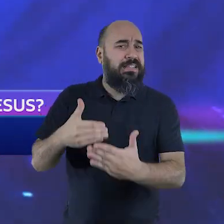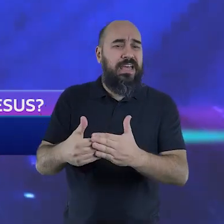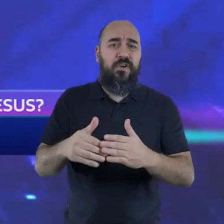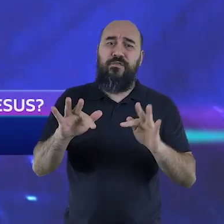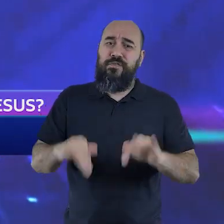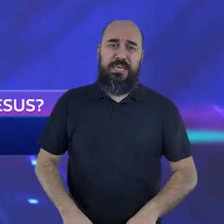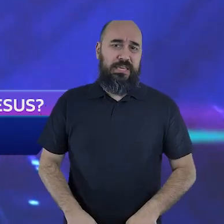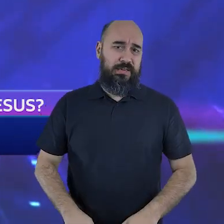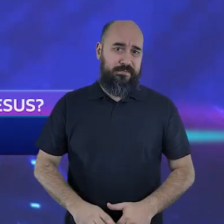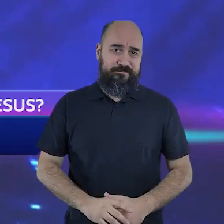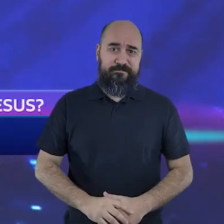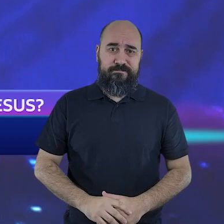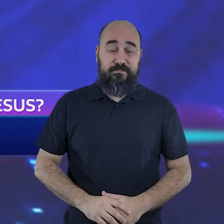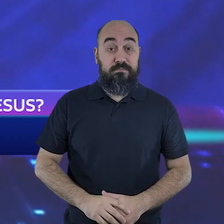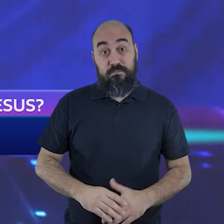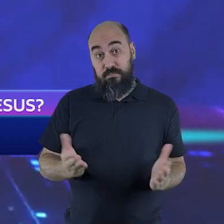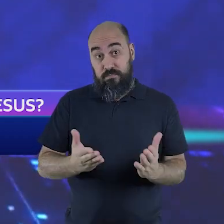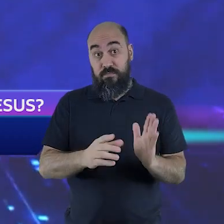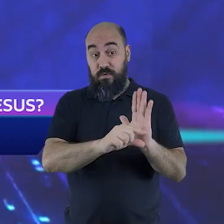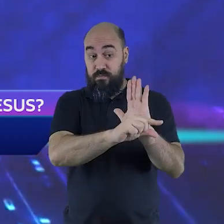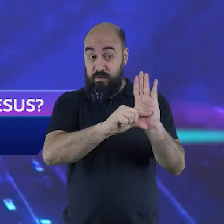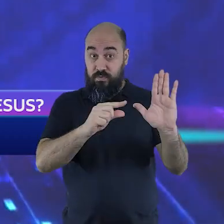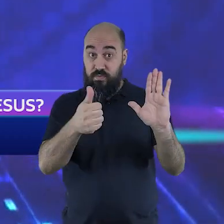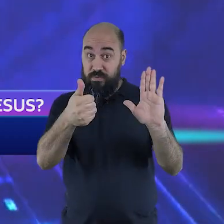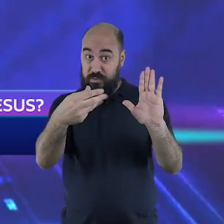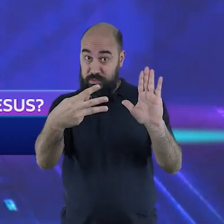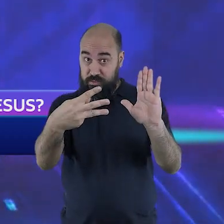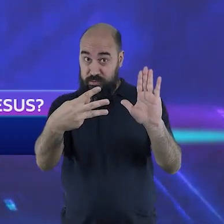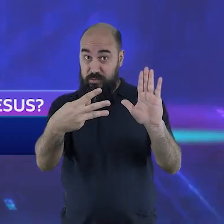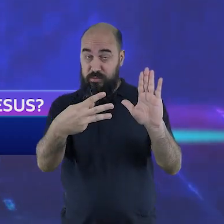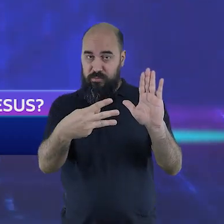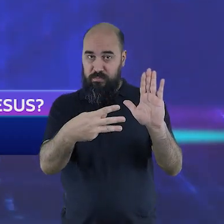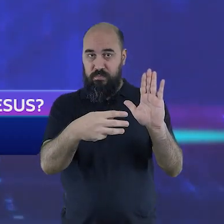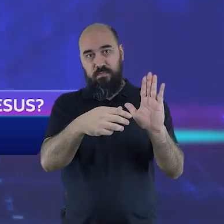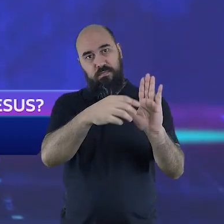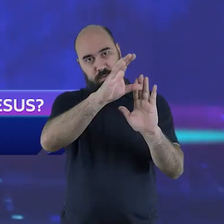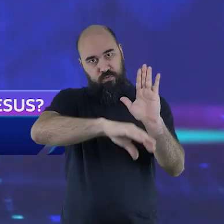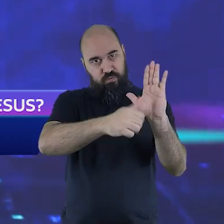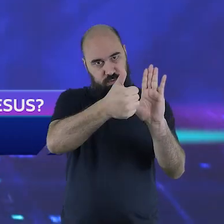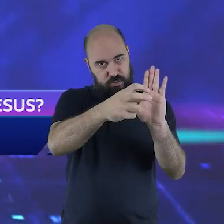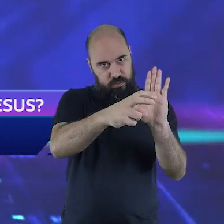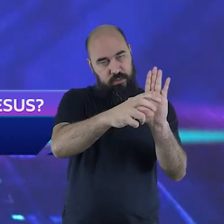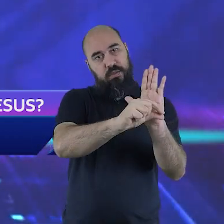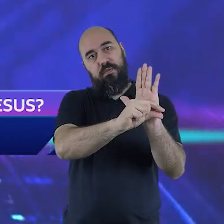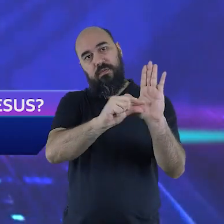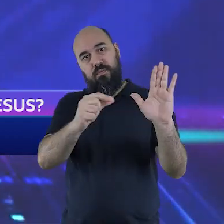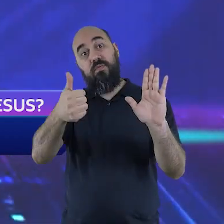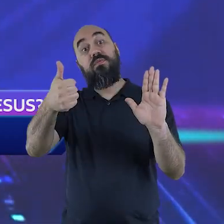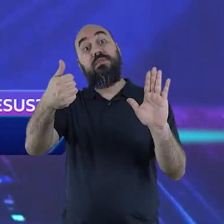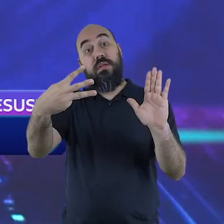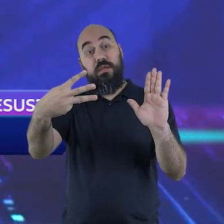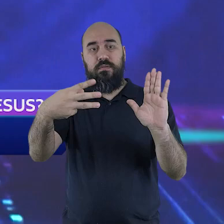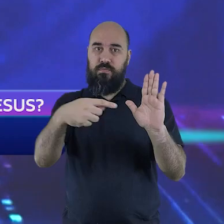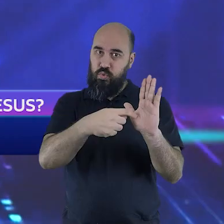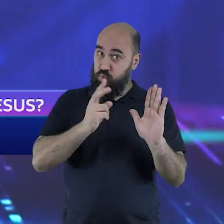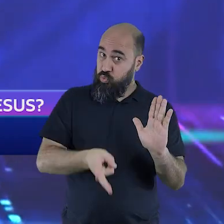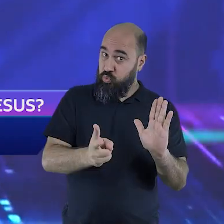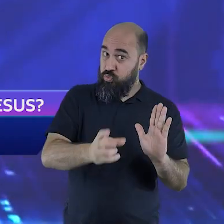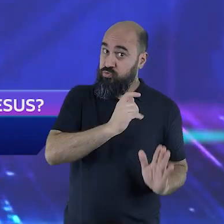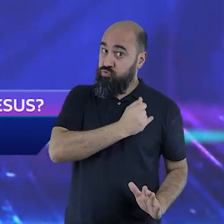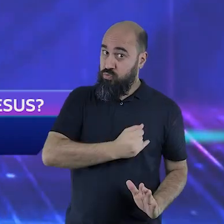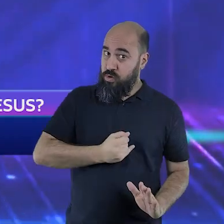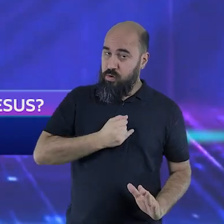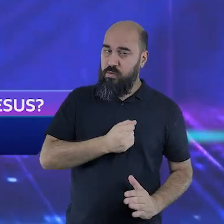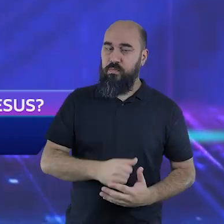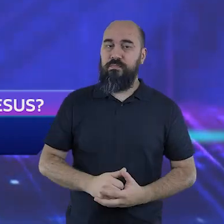Vamos ao versículo 13. Nesse mesmo capítulo, nesse mesmo Evangelho de João. 15, 13. Evangelho de João, capítulo 15, versículo 13. Diz